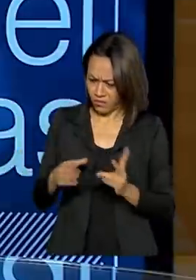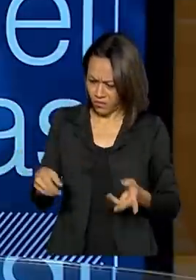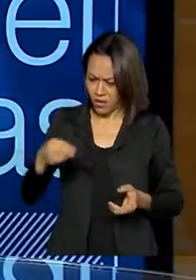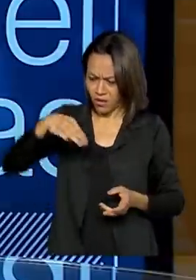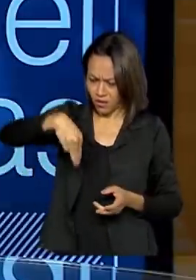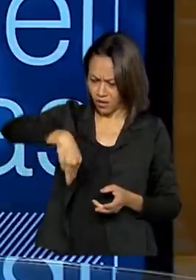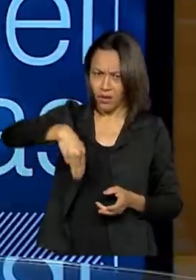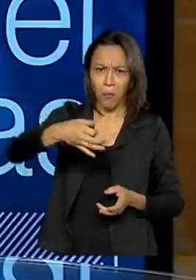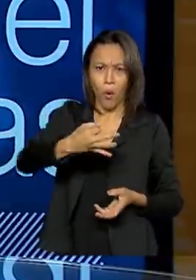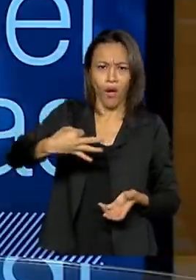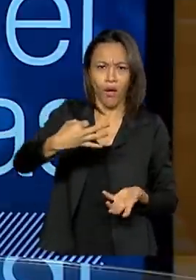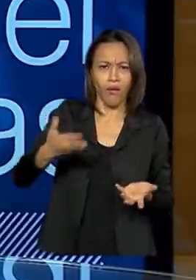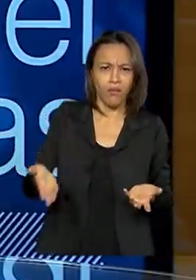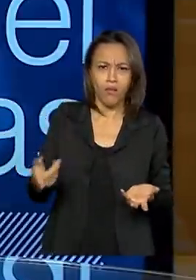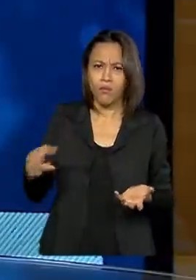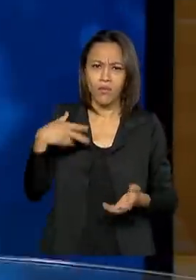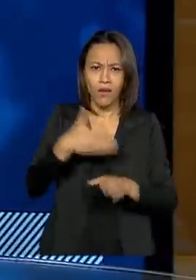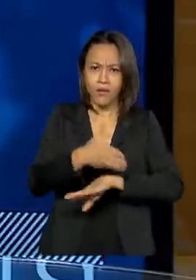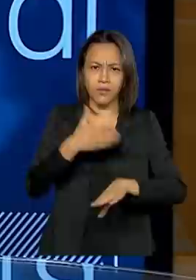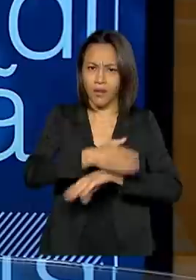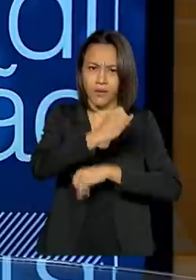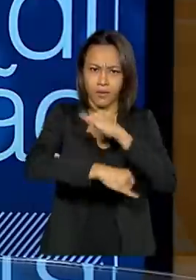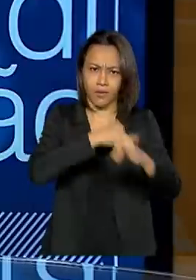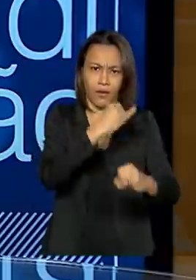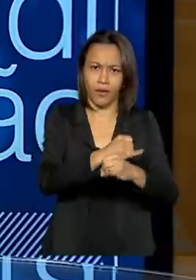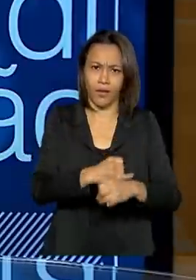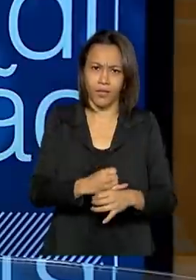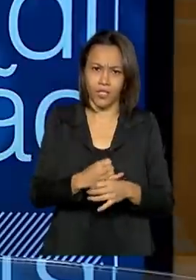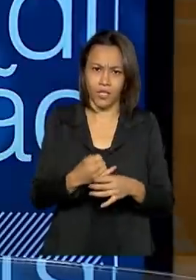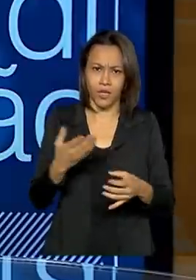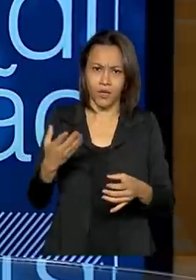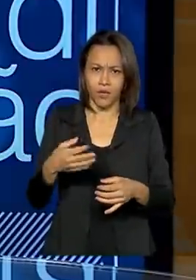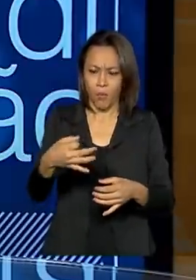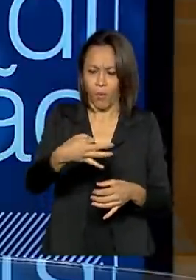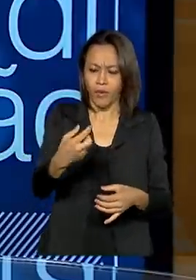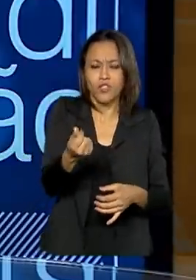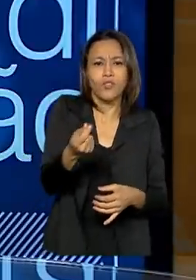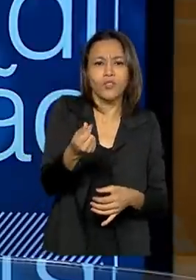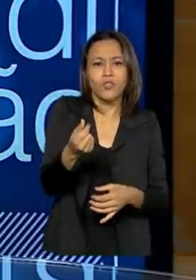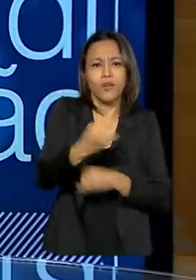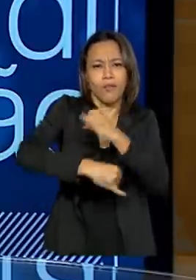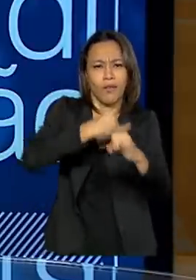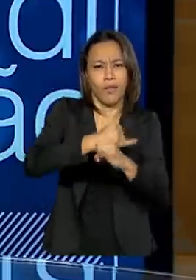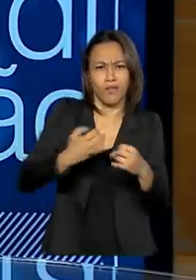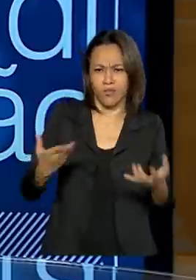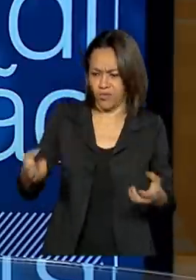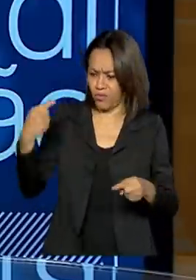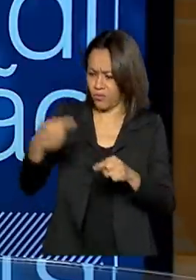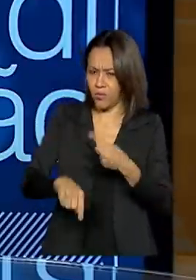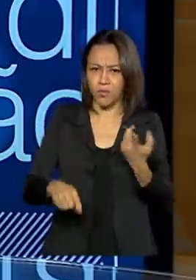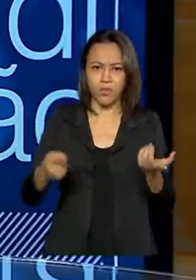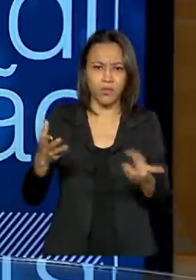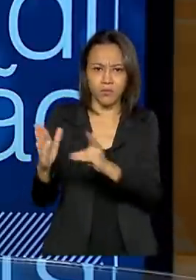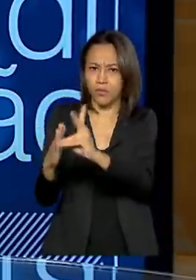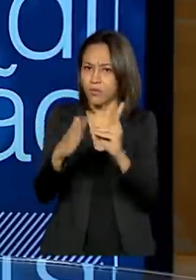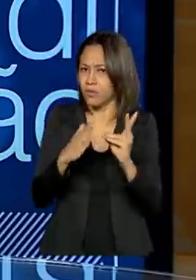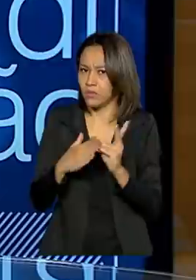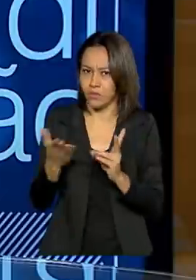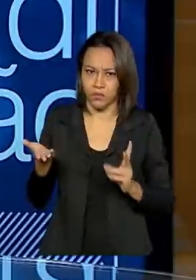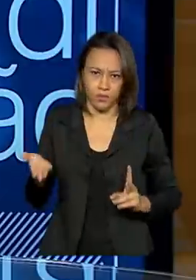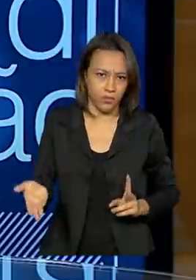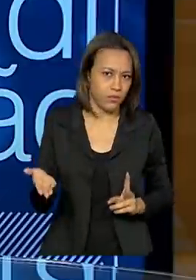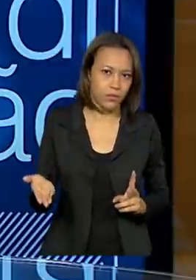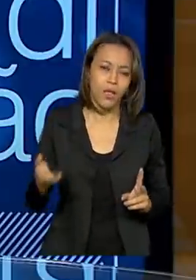sequer acesso à internet, né? E aí nós já estamos querendo criar criptomoedas para a Índia. A que eu vi isso, eu falei assim, não, isso aqui é inadmissível. Era